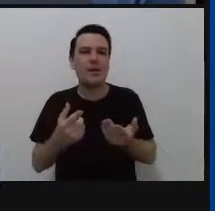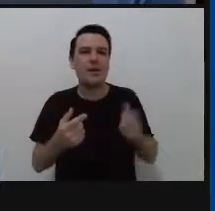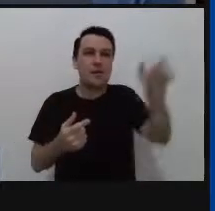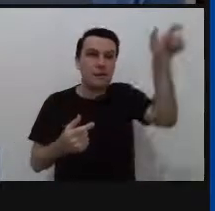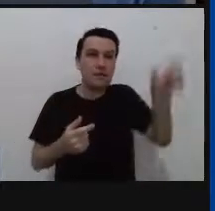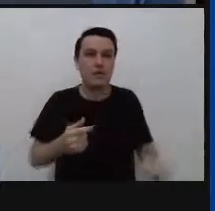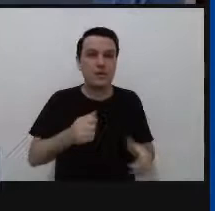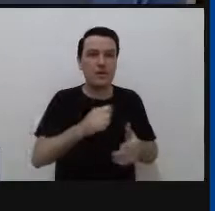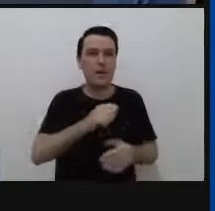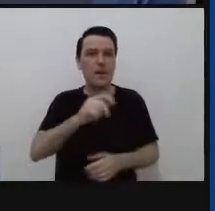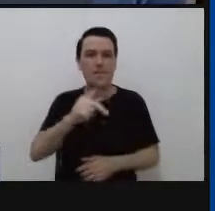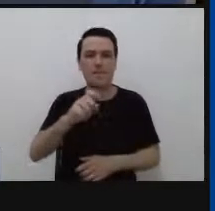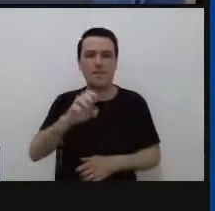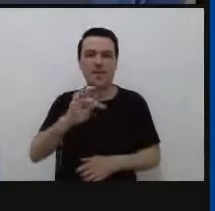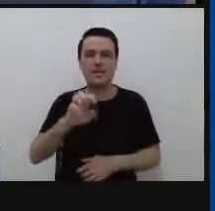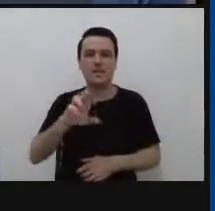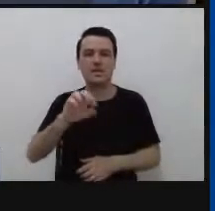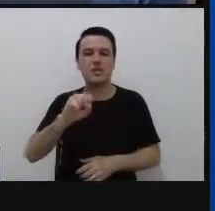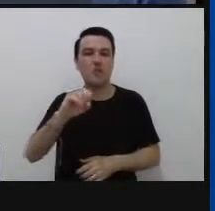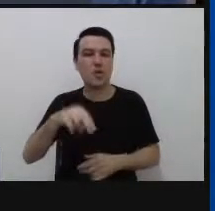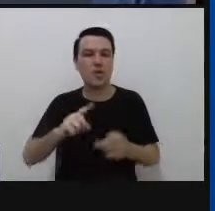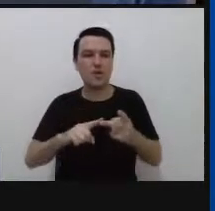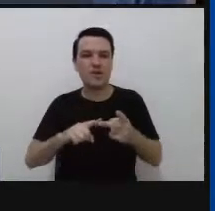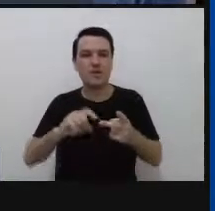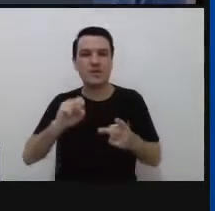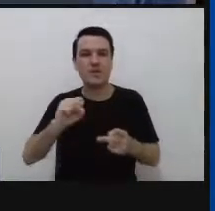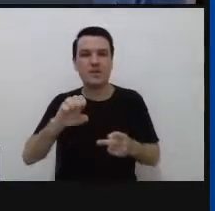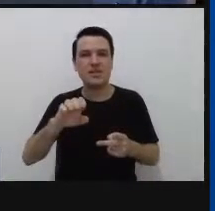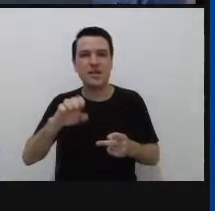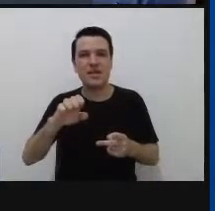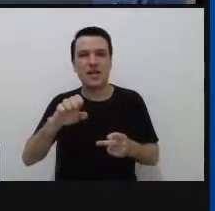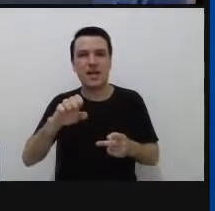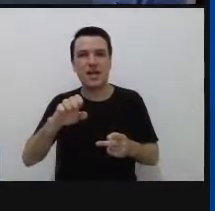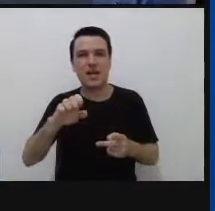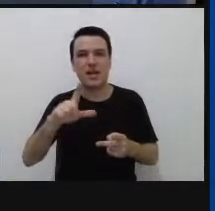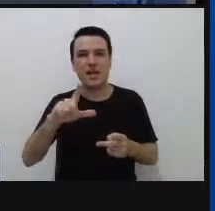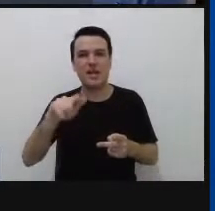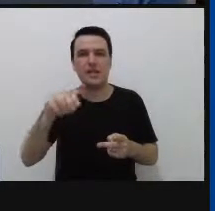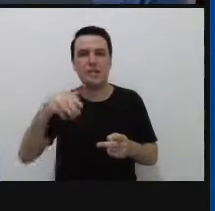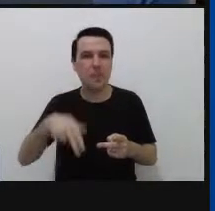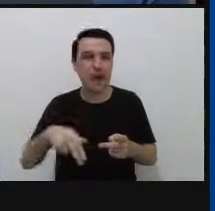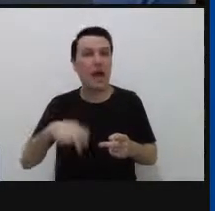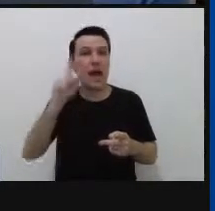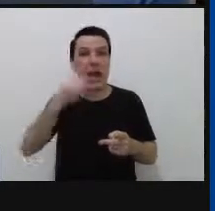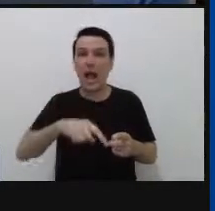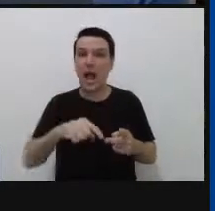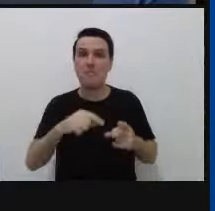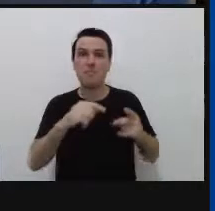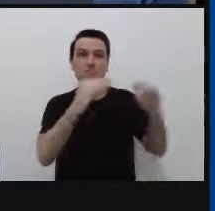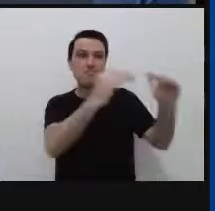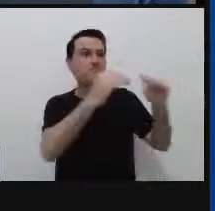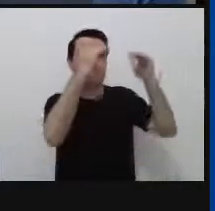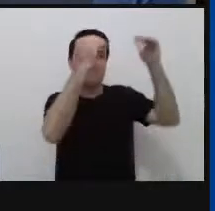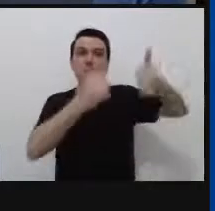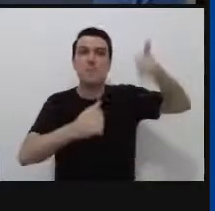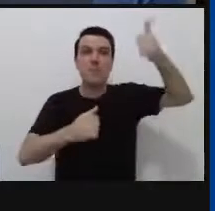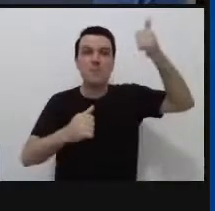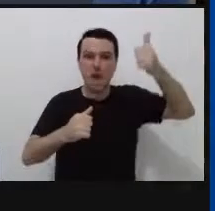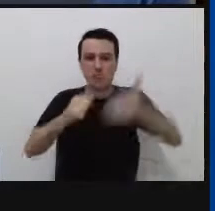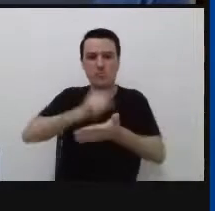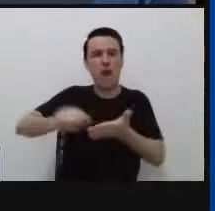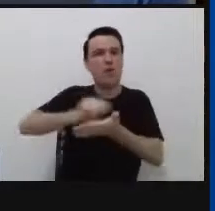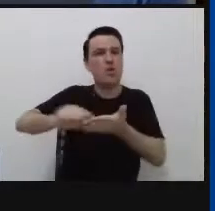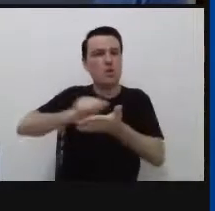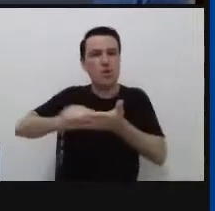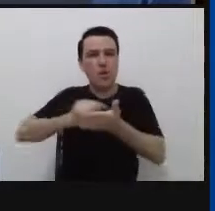e o Seligman. O Seligman é um dos pais da psicologia positiva, que é uma nova, uma vertente da psicologia